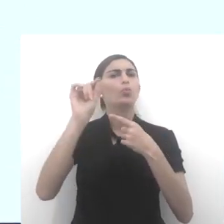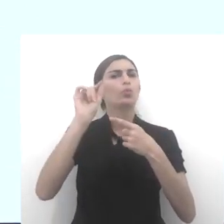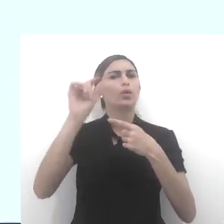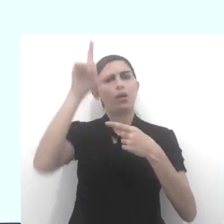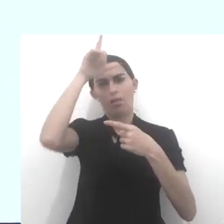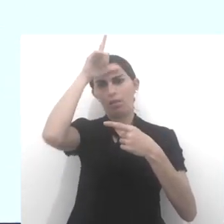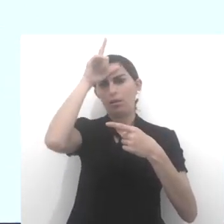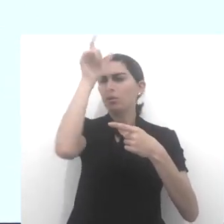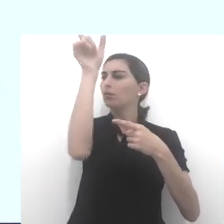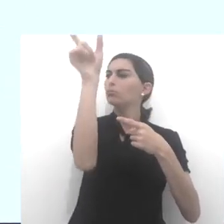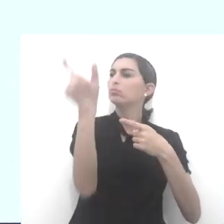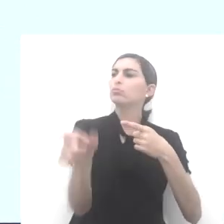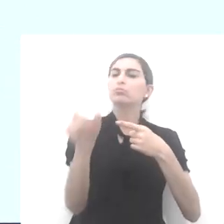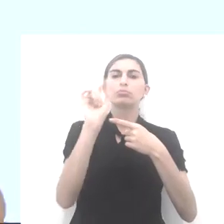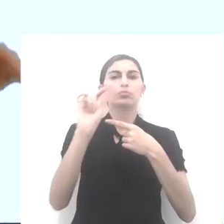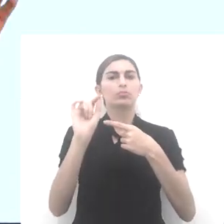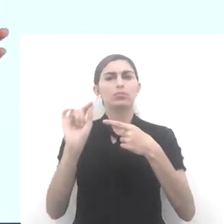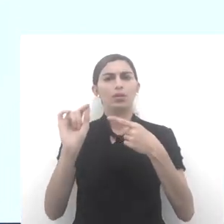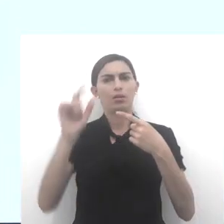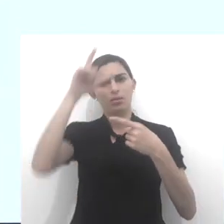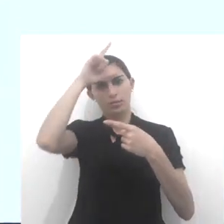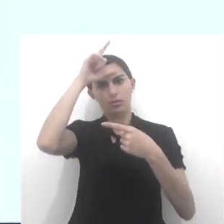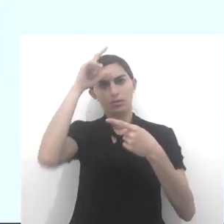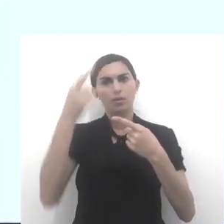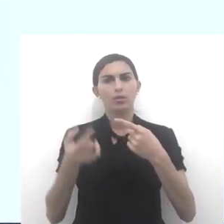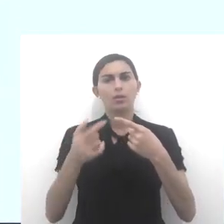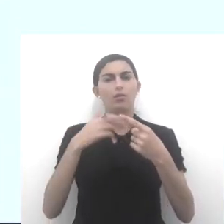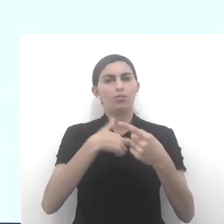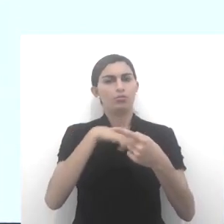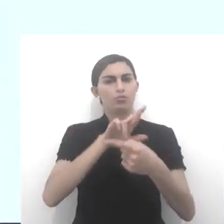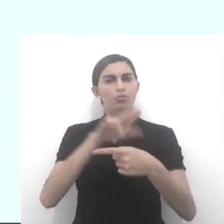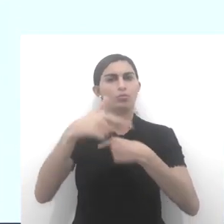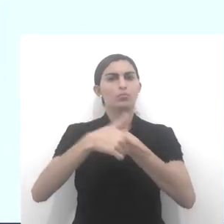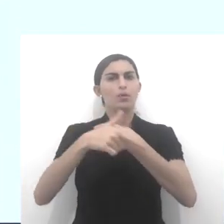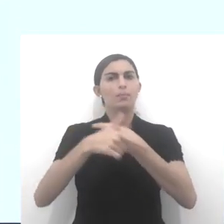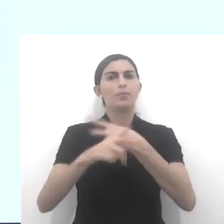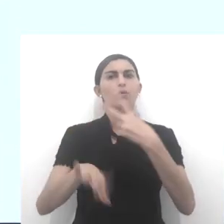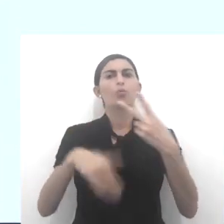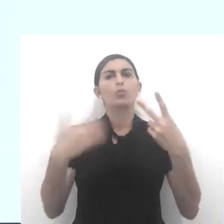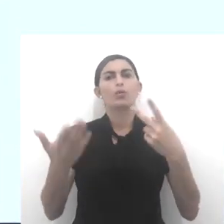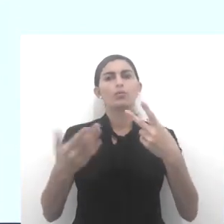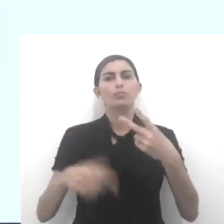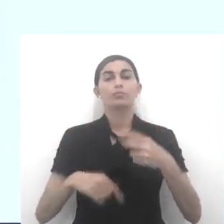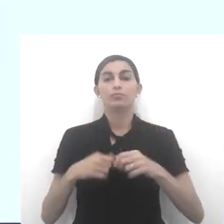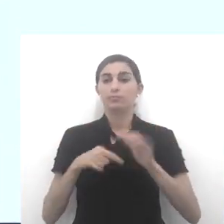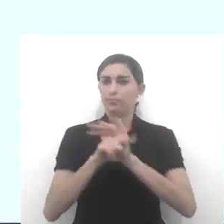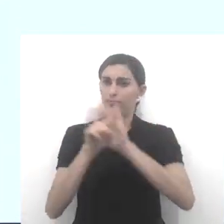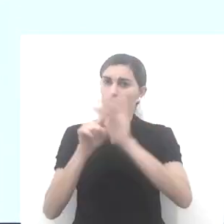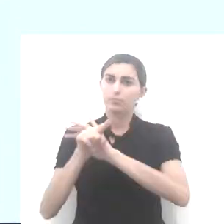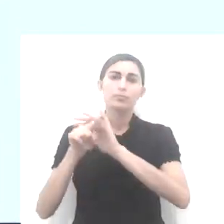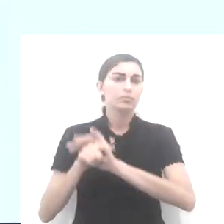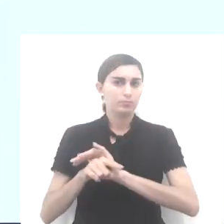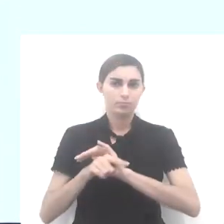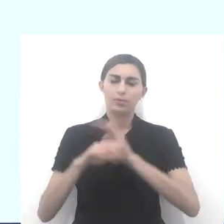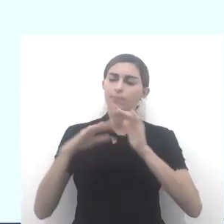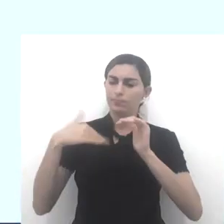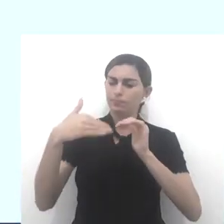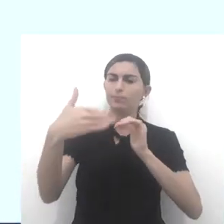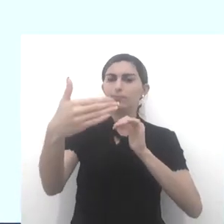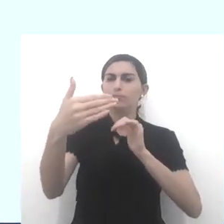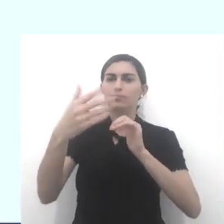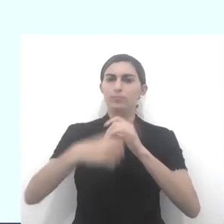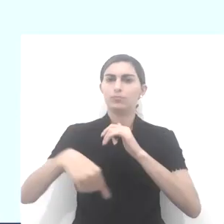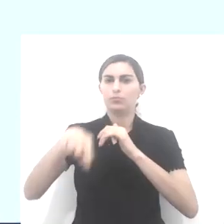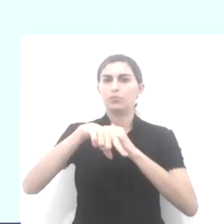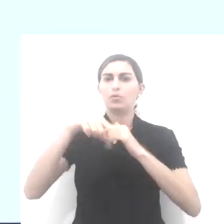o que é o líder? O que é um líder religioso? Qual o papel do líder religioso? São perguntas que no decorrer